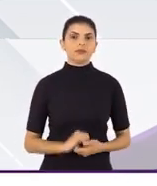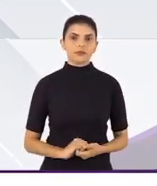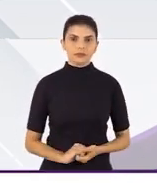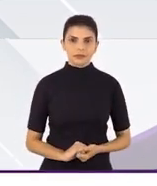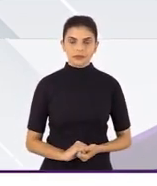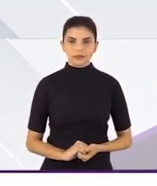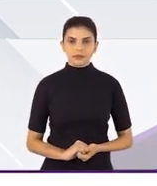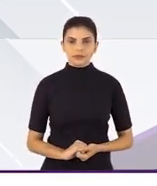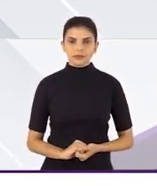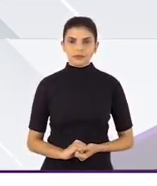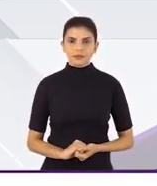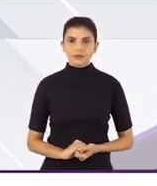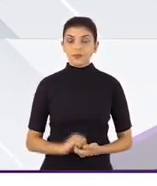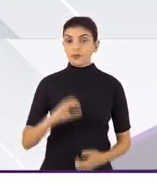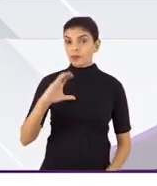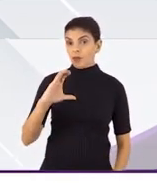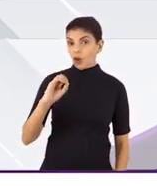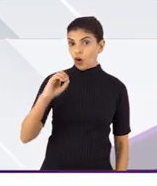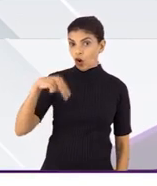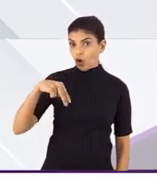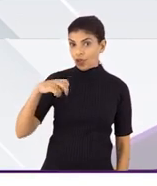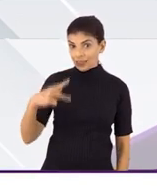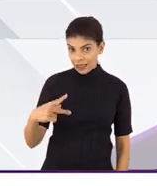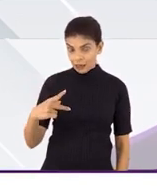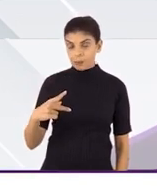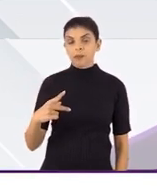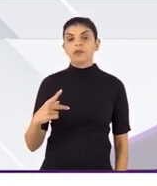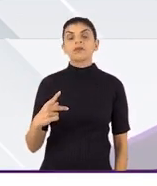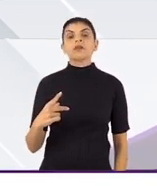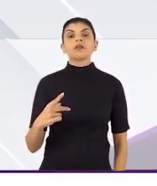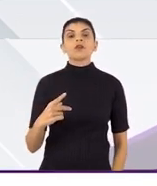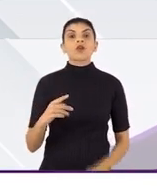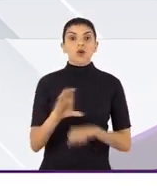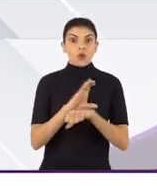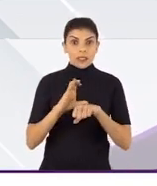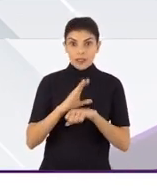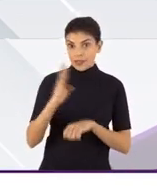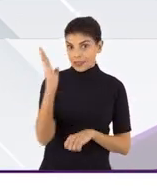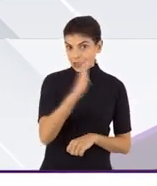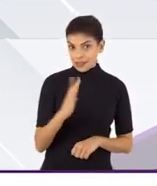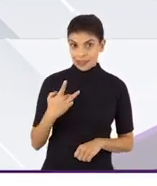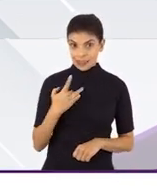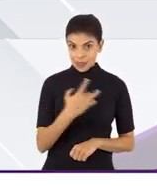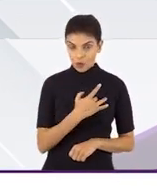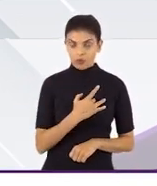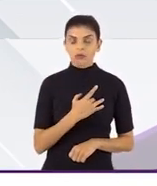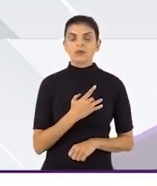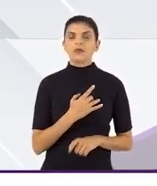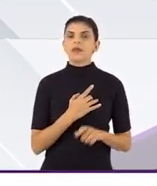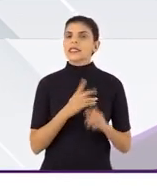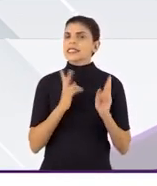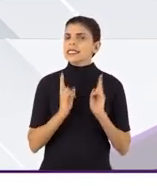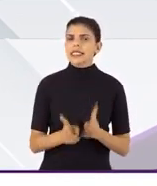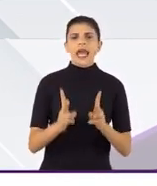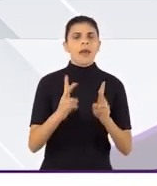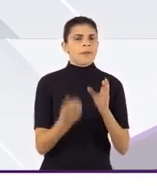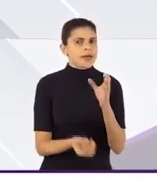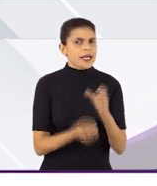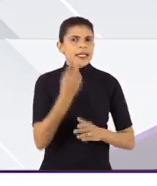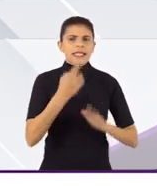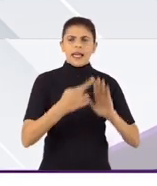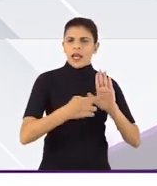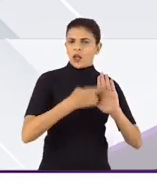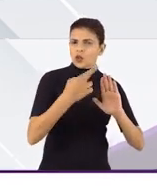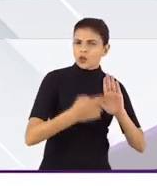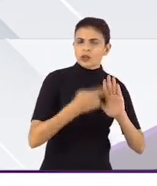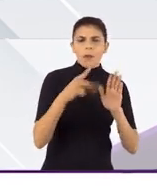ancorado. A CEP, então, por meio do Conselho Nacional de Saúde, faz todas as